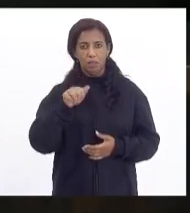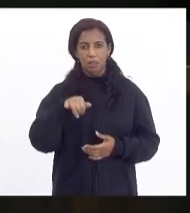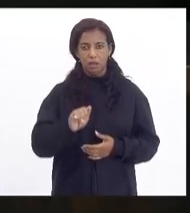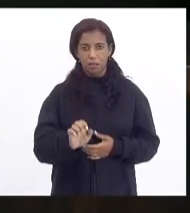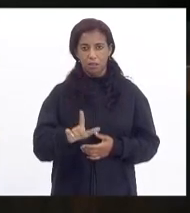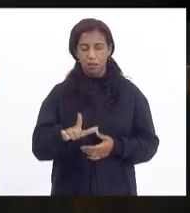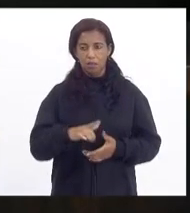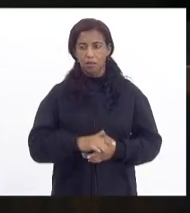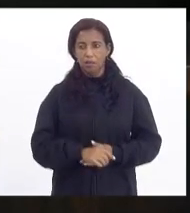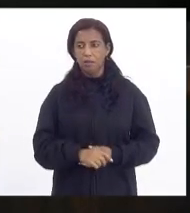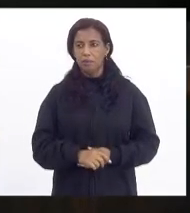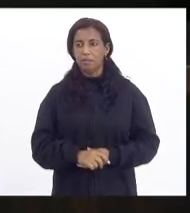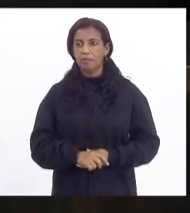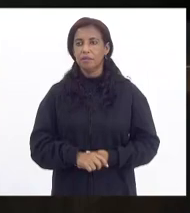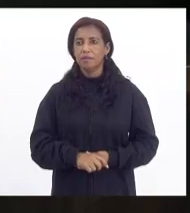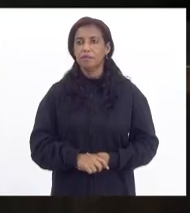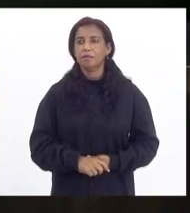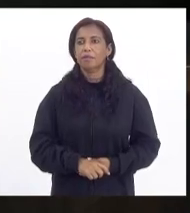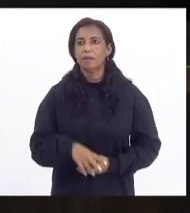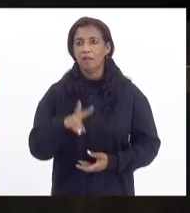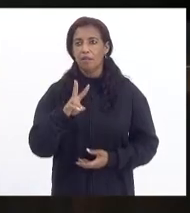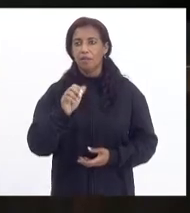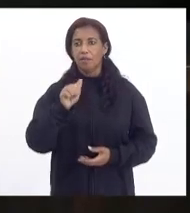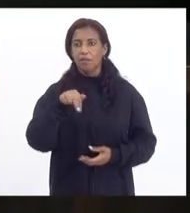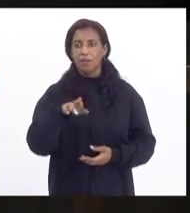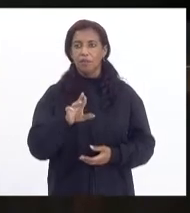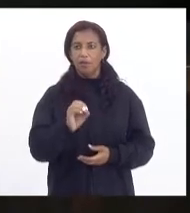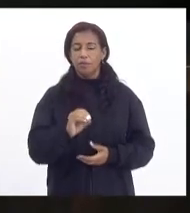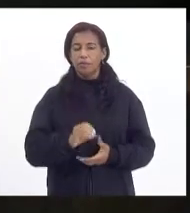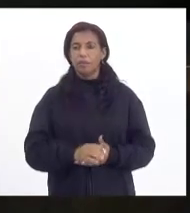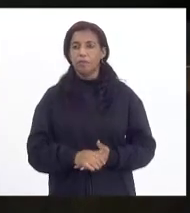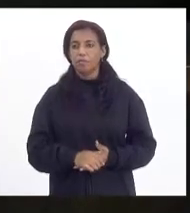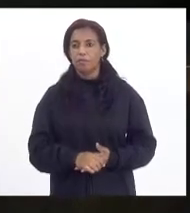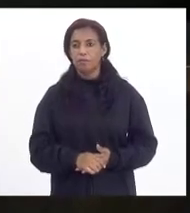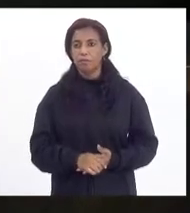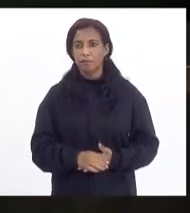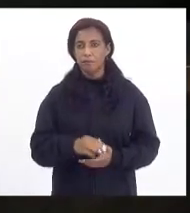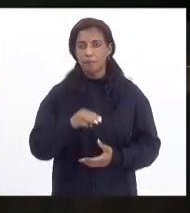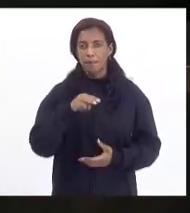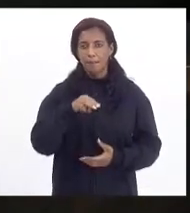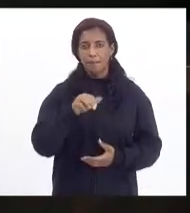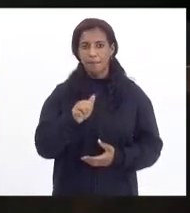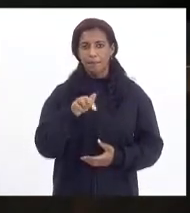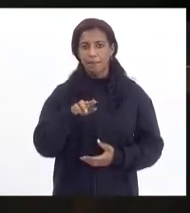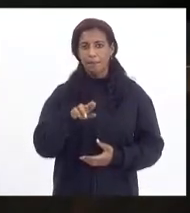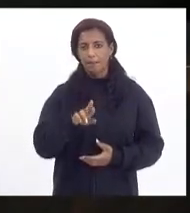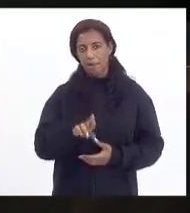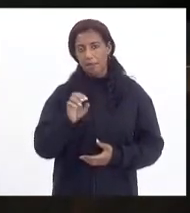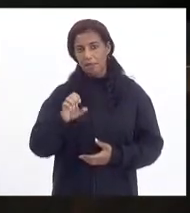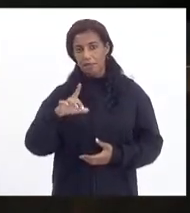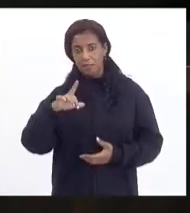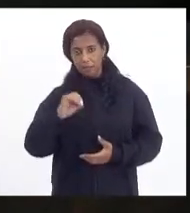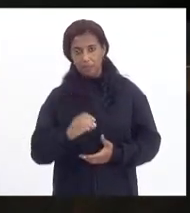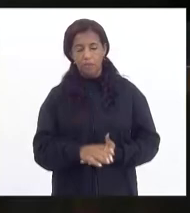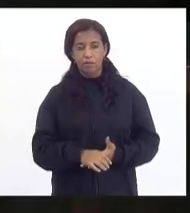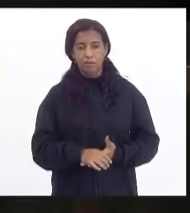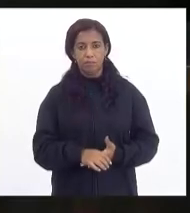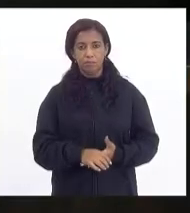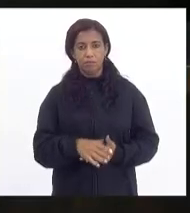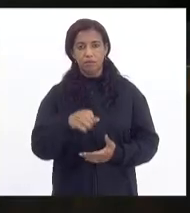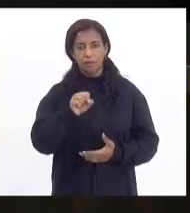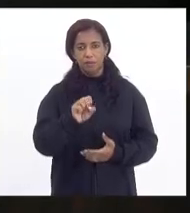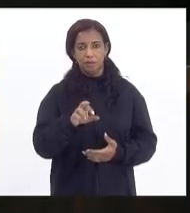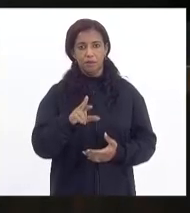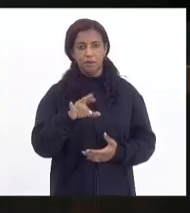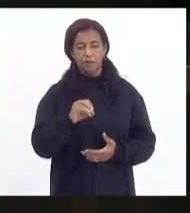deputado Vando Família, deputado Marcelo do Seudino, deputado Sérgio